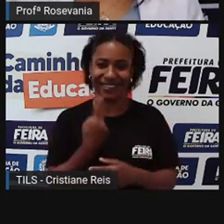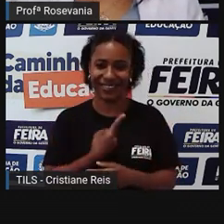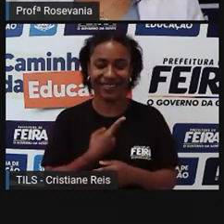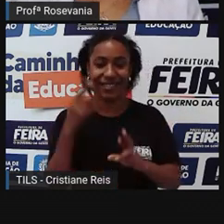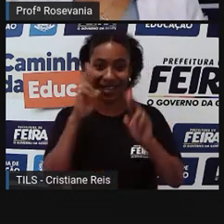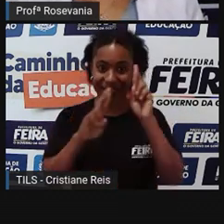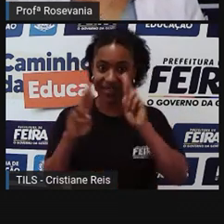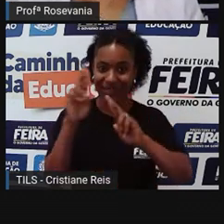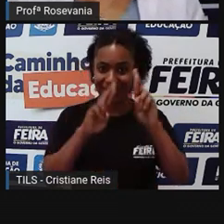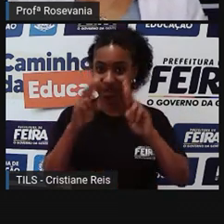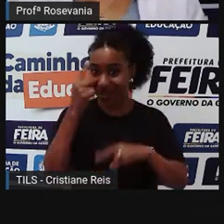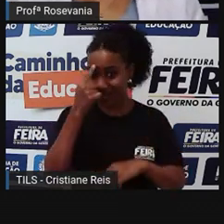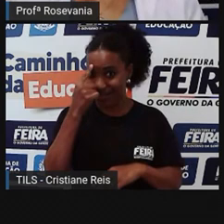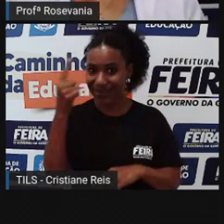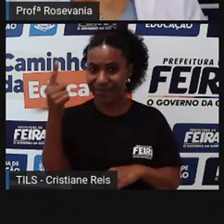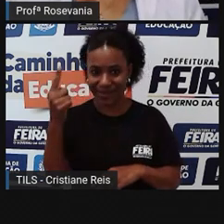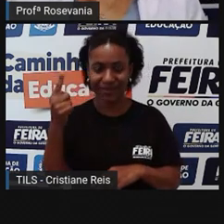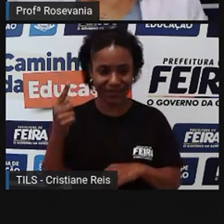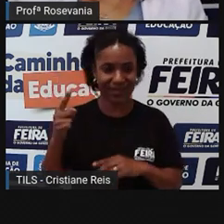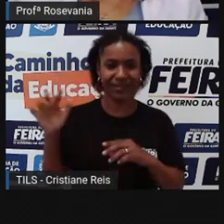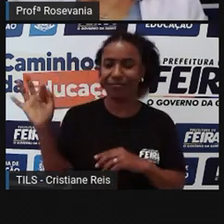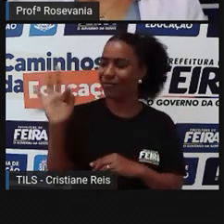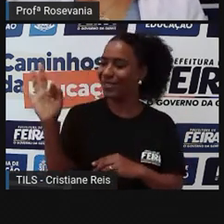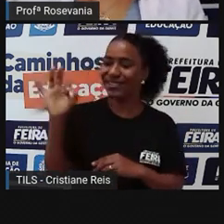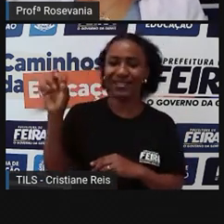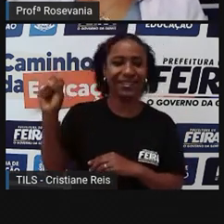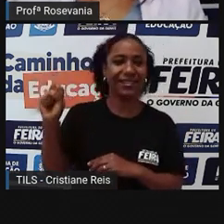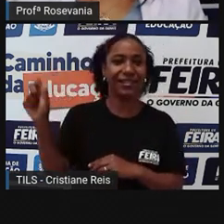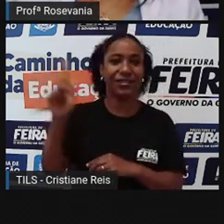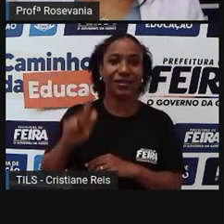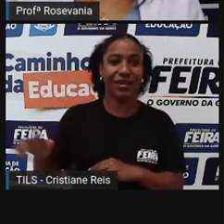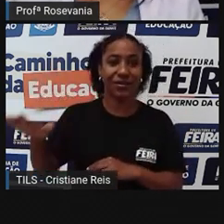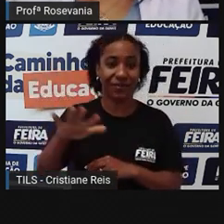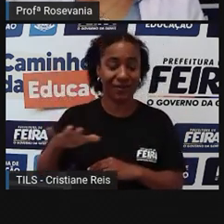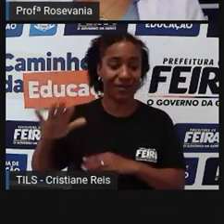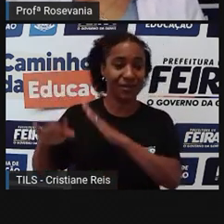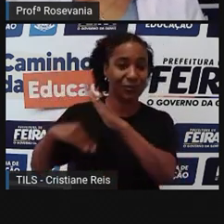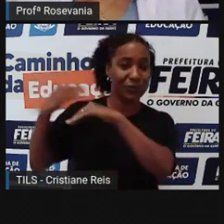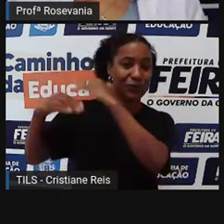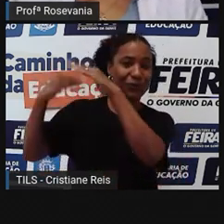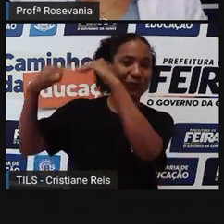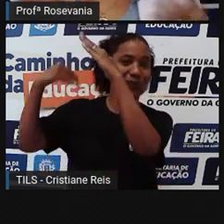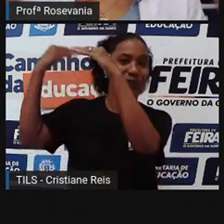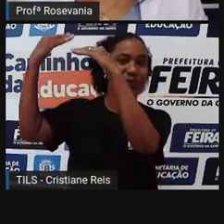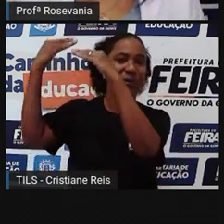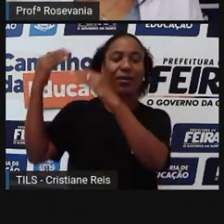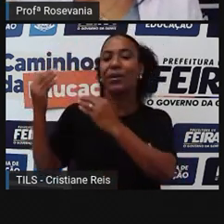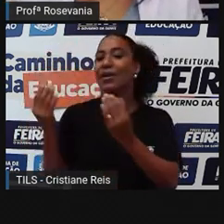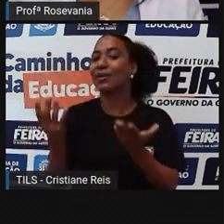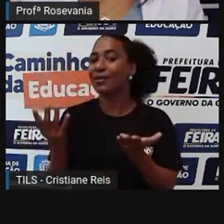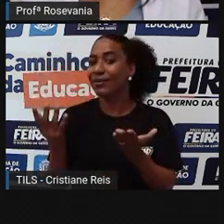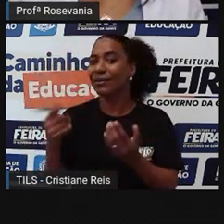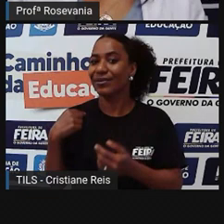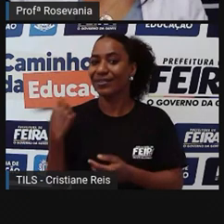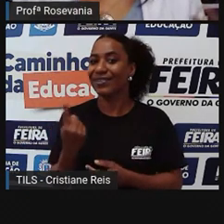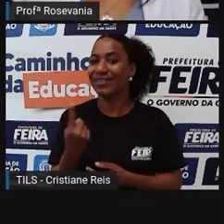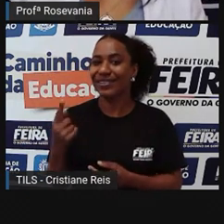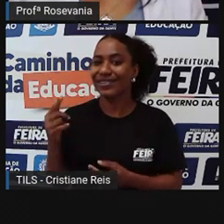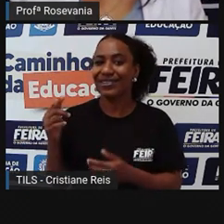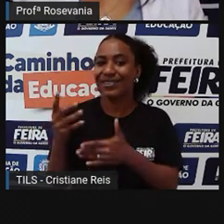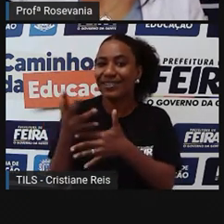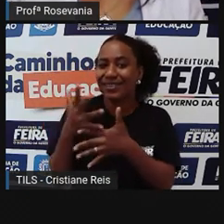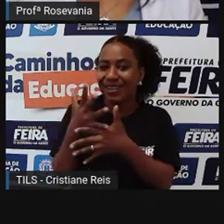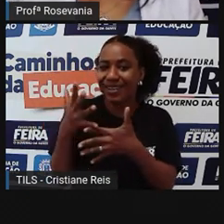falamos hoje sobre a evolução do espaço geográfico de Feira de Santana, que é exatamente como é que a nossa cidade chegou à